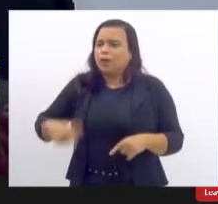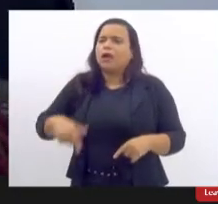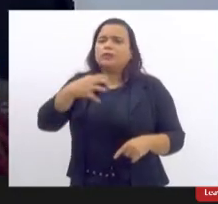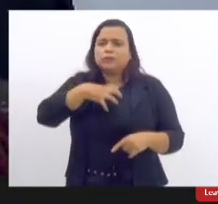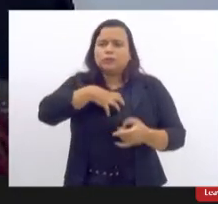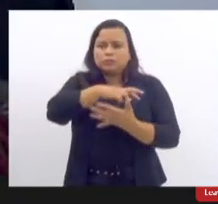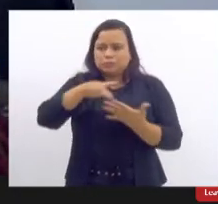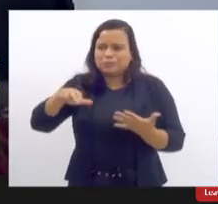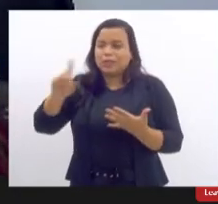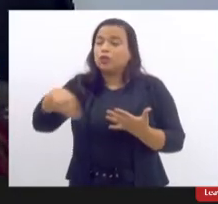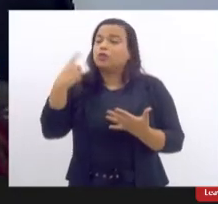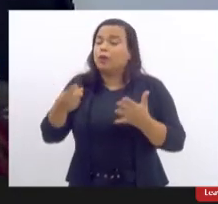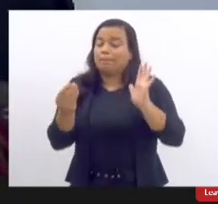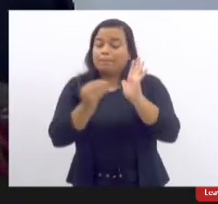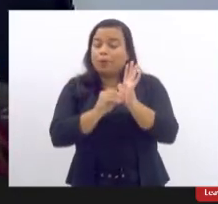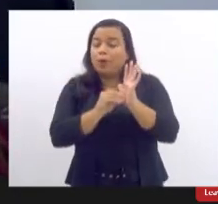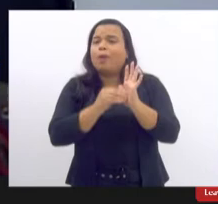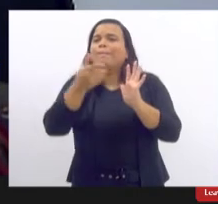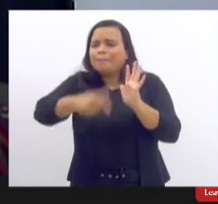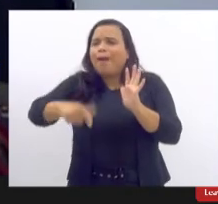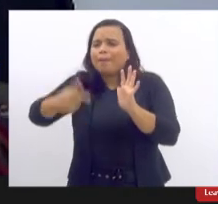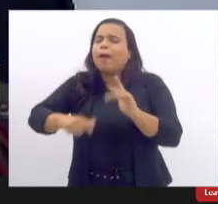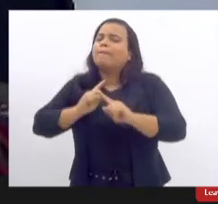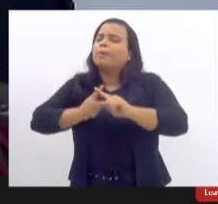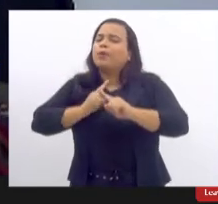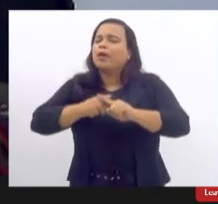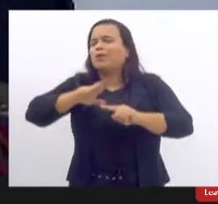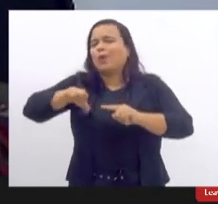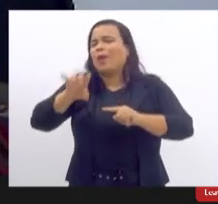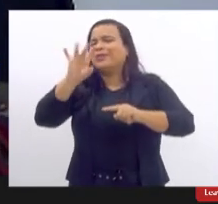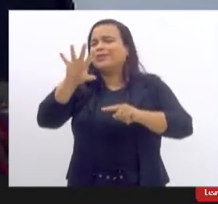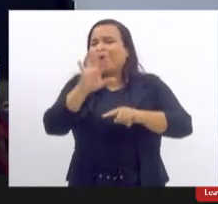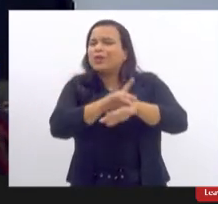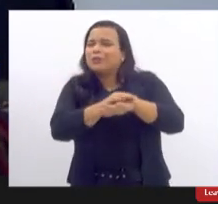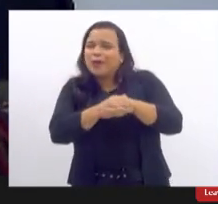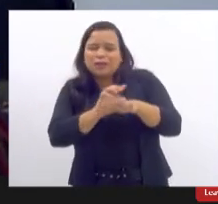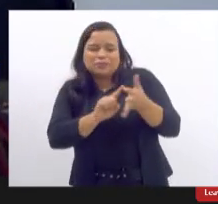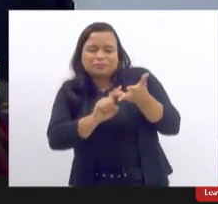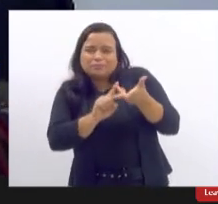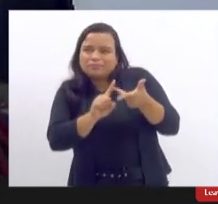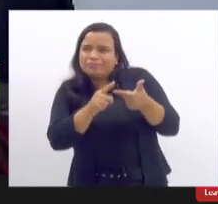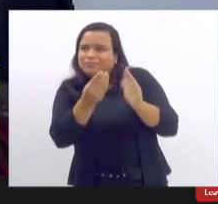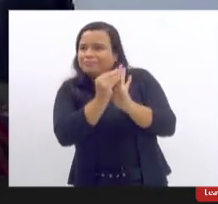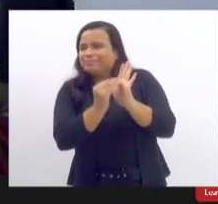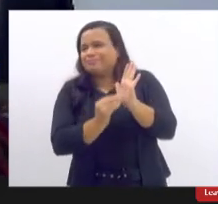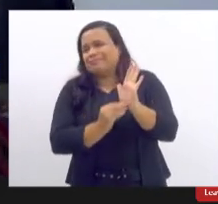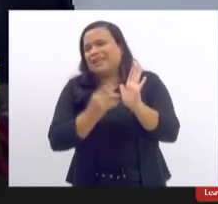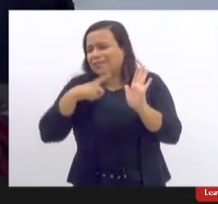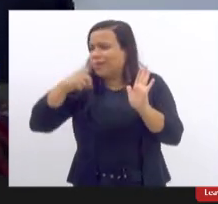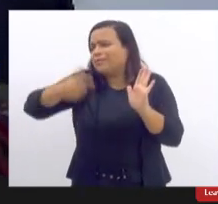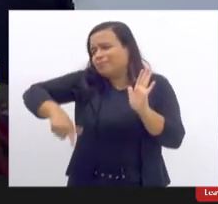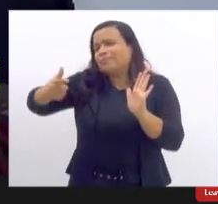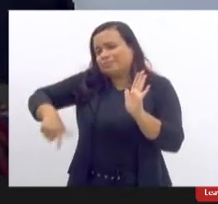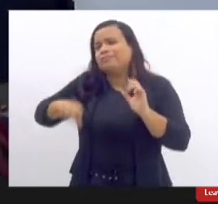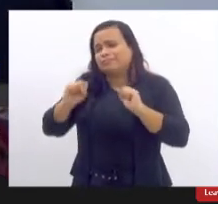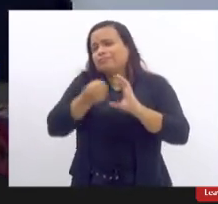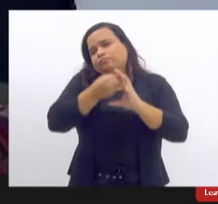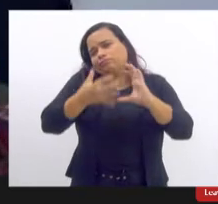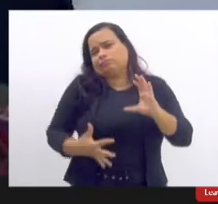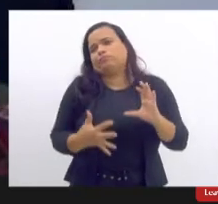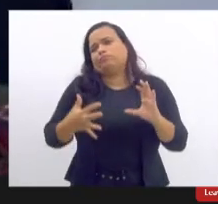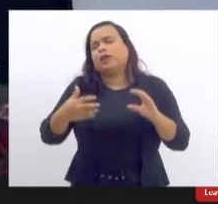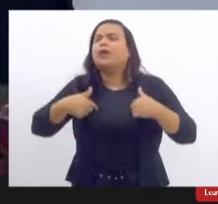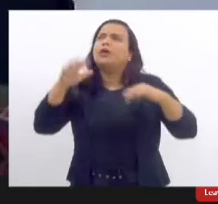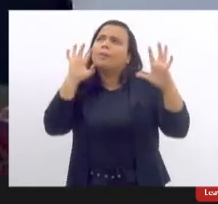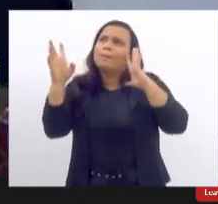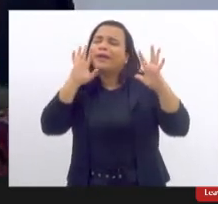que caracterizavam essa questão eu lhe pergunto e depois vamos